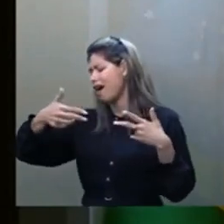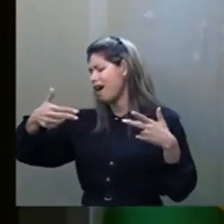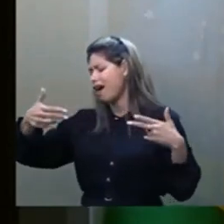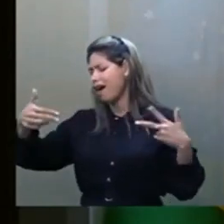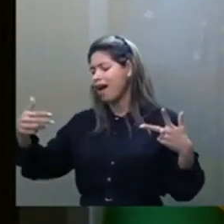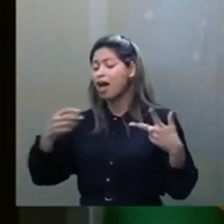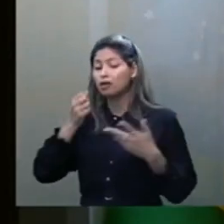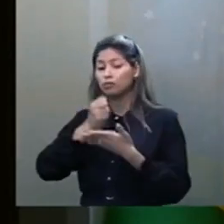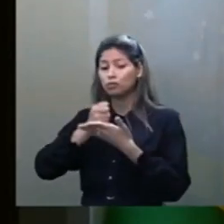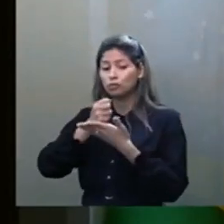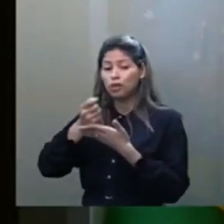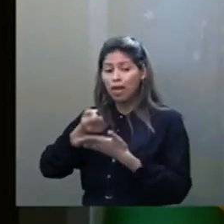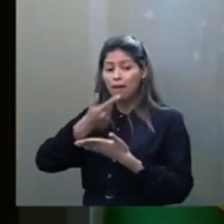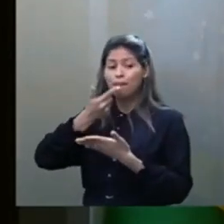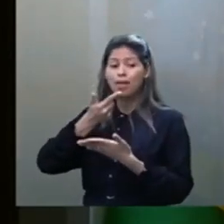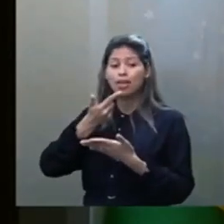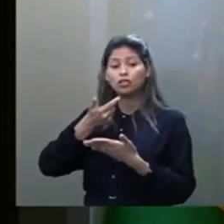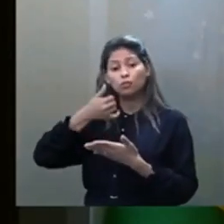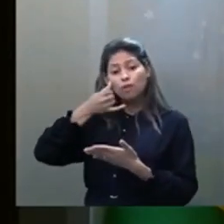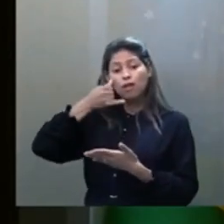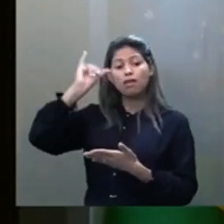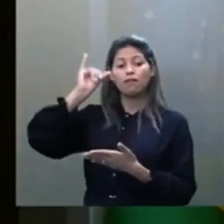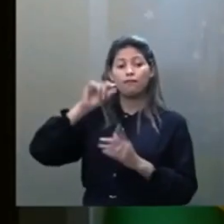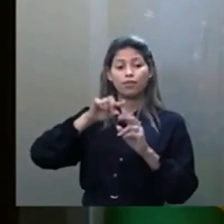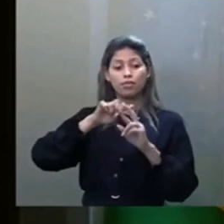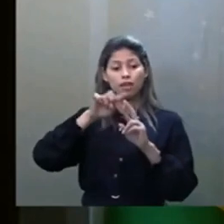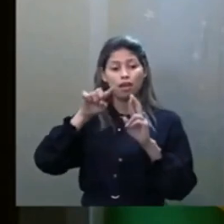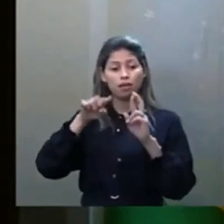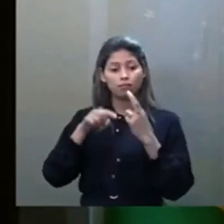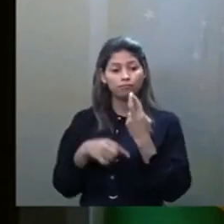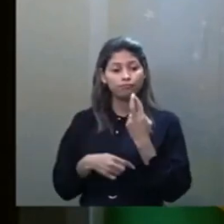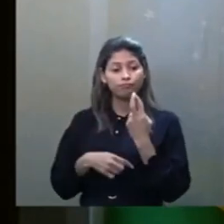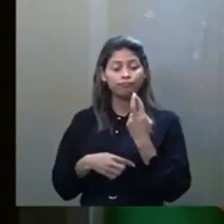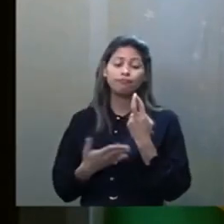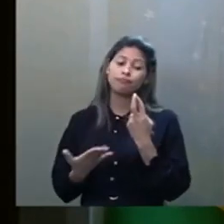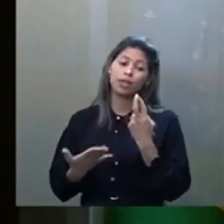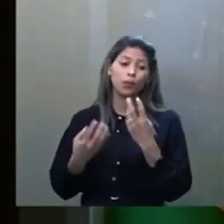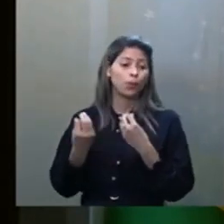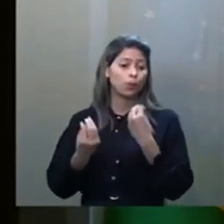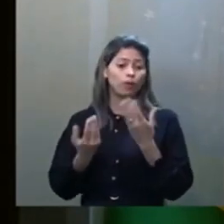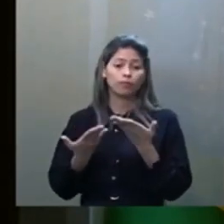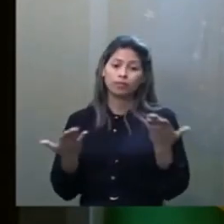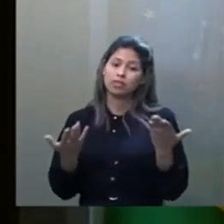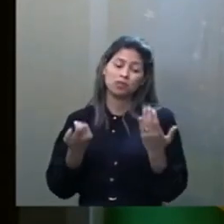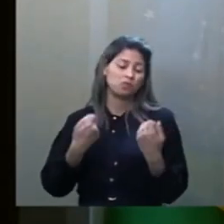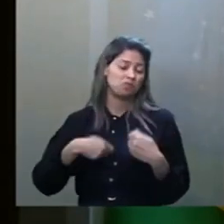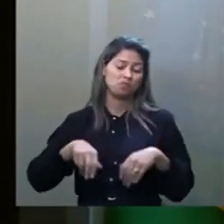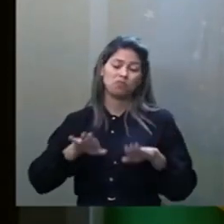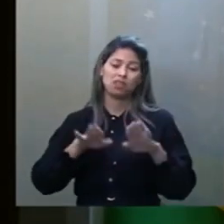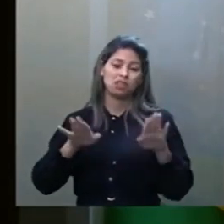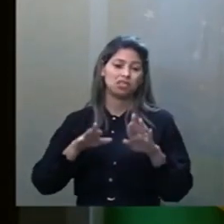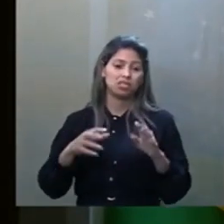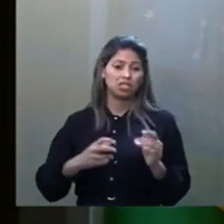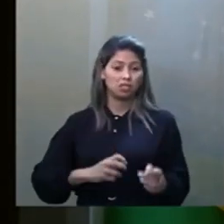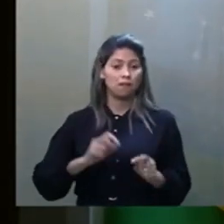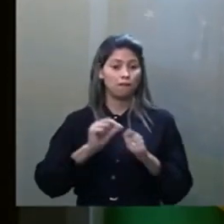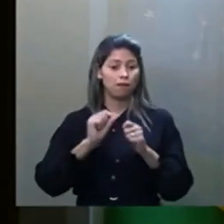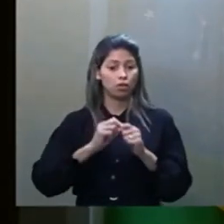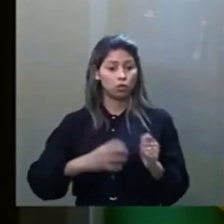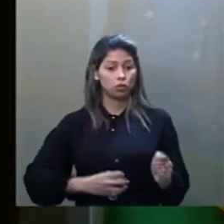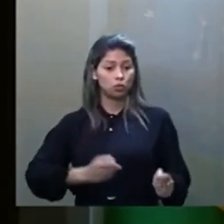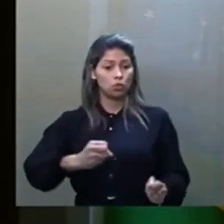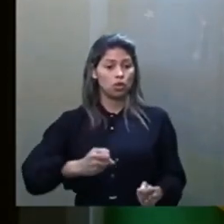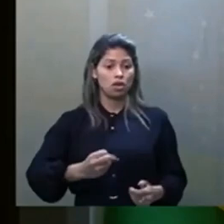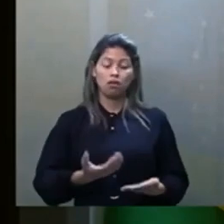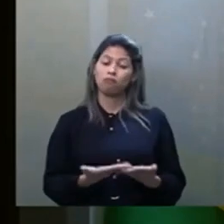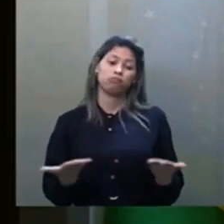olha como é que Emmanuel vai falar da maneira exata, porque a palavra aborto não significa muita para a gente